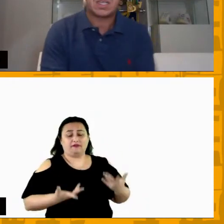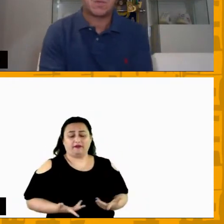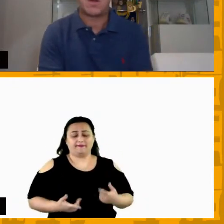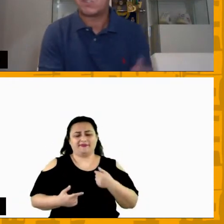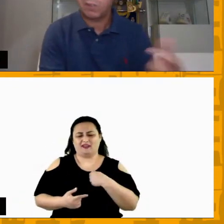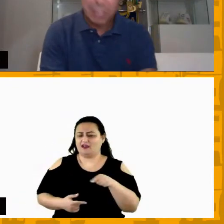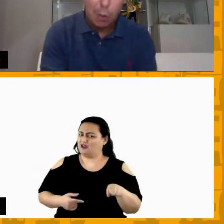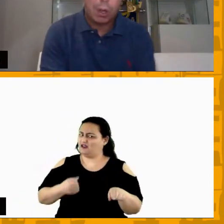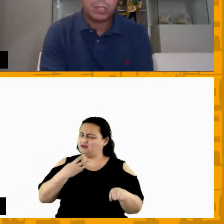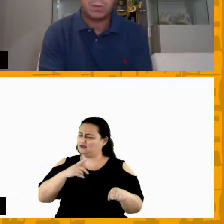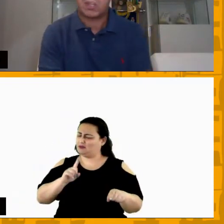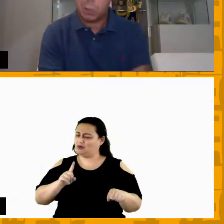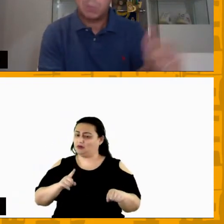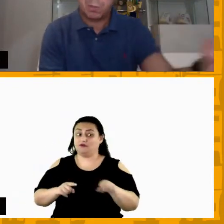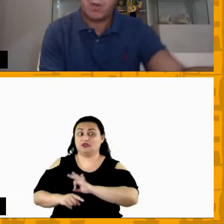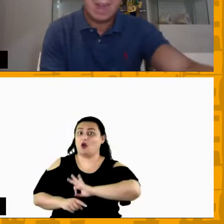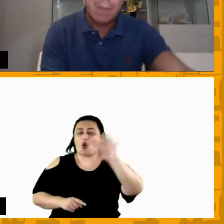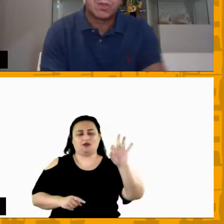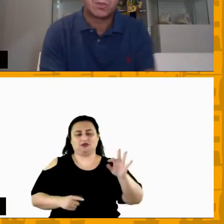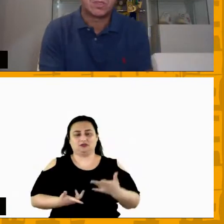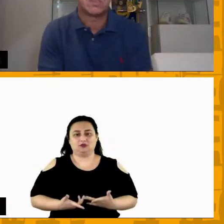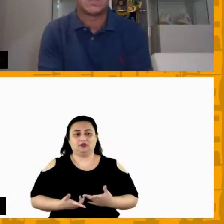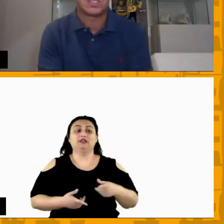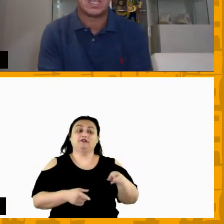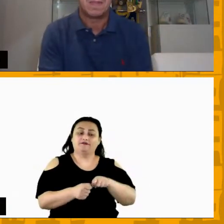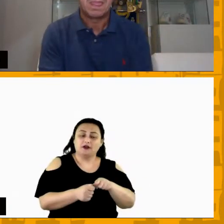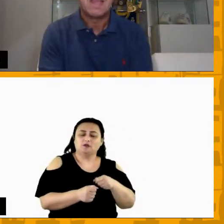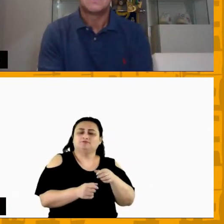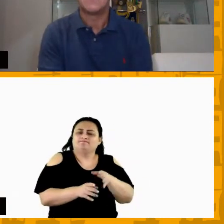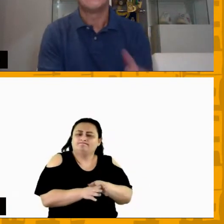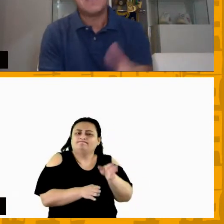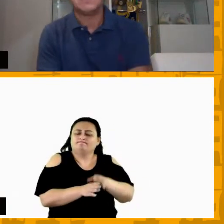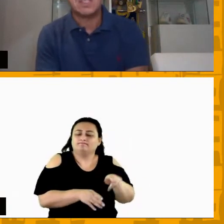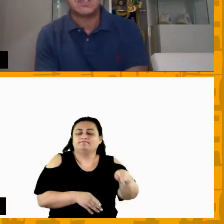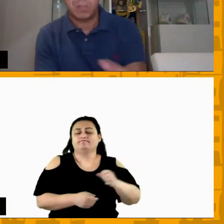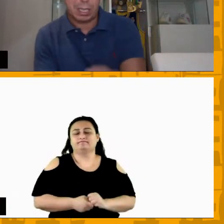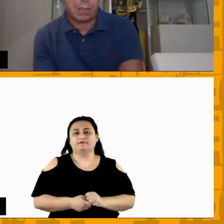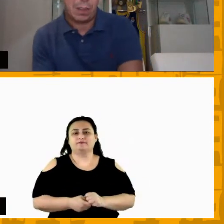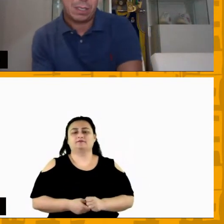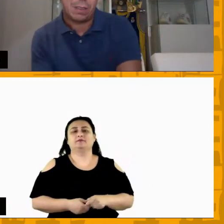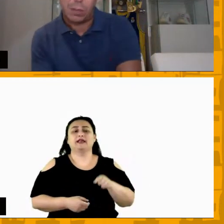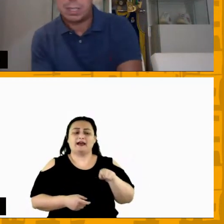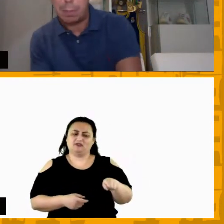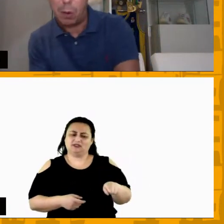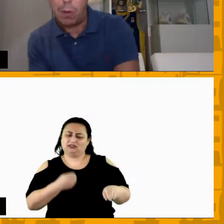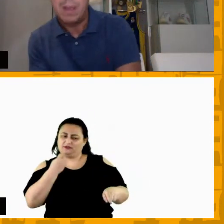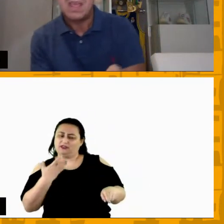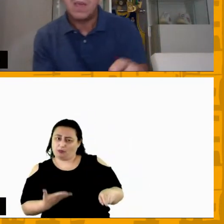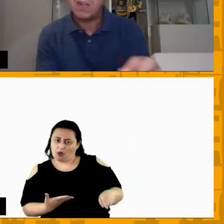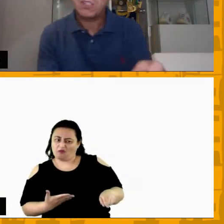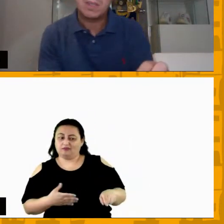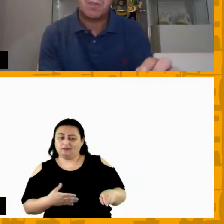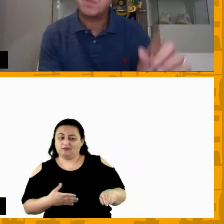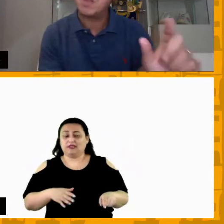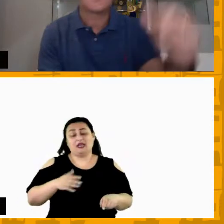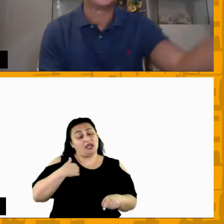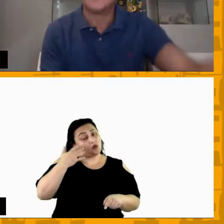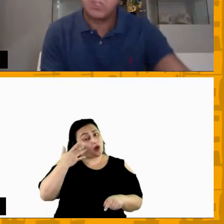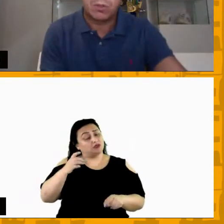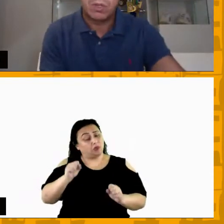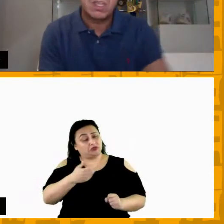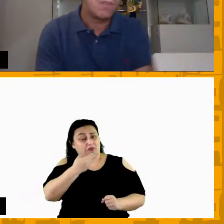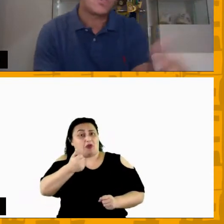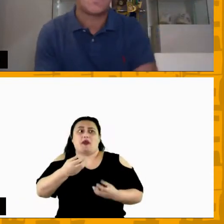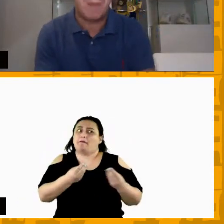isso eu não acho que você é bom eu acho que você é ótimo nós vamos explorar muito isso de você não nisso que você está falando que você é bom eu acho que você pode